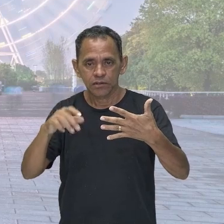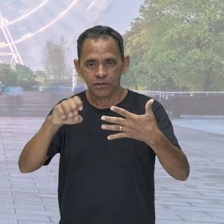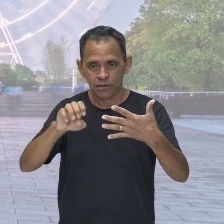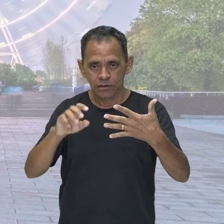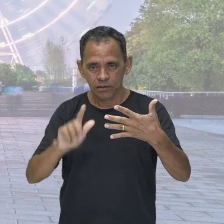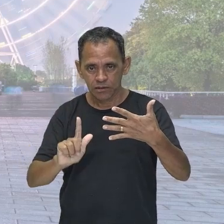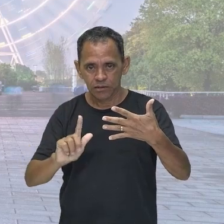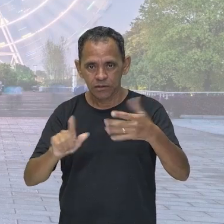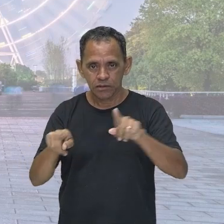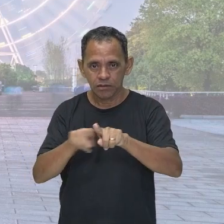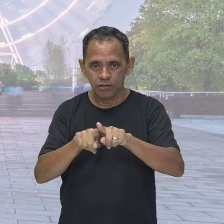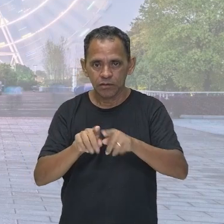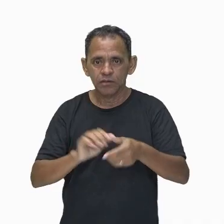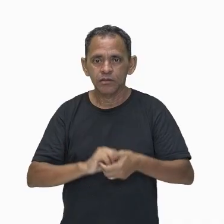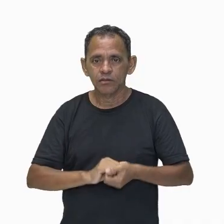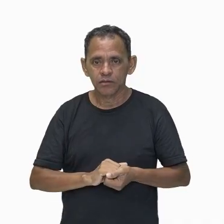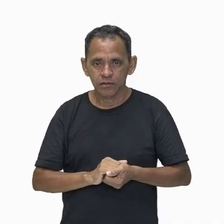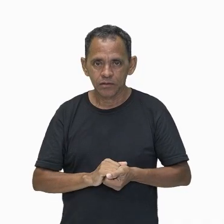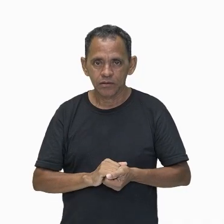vamos pensar um pouquinho? Olha só.